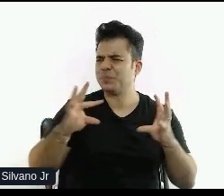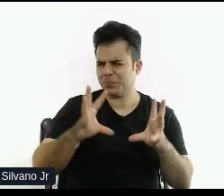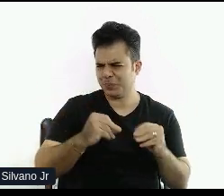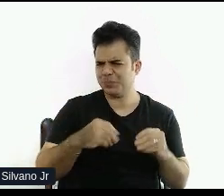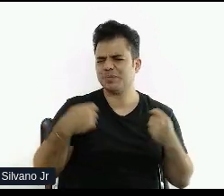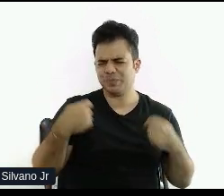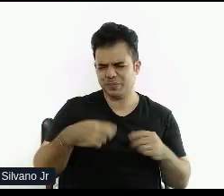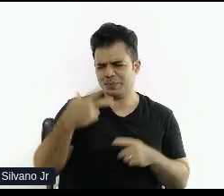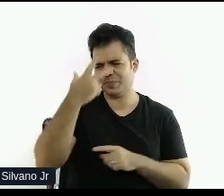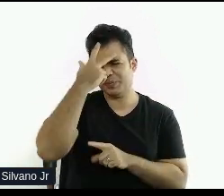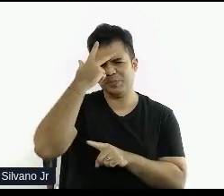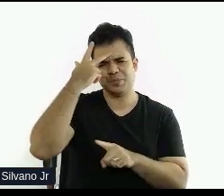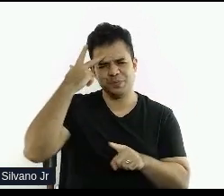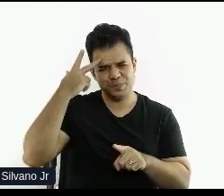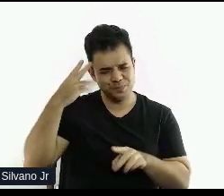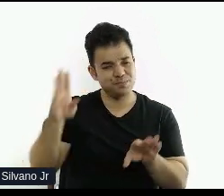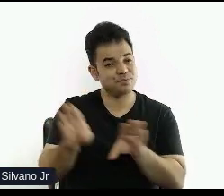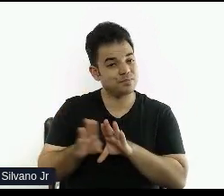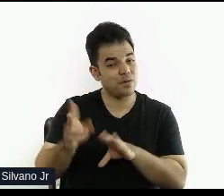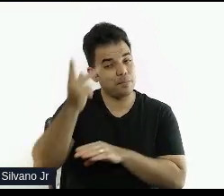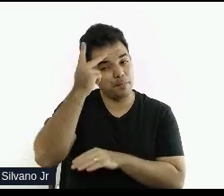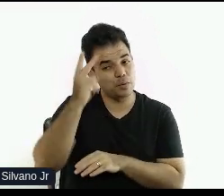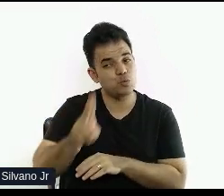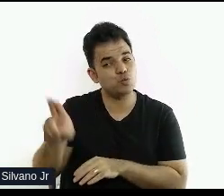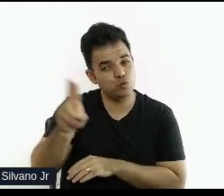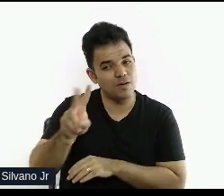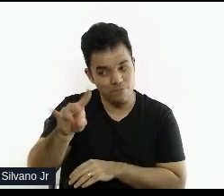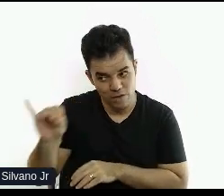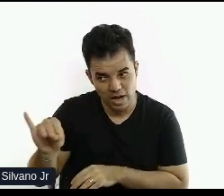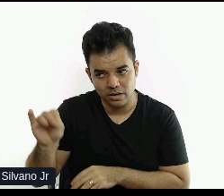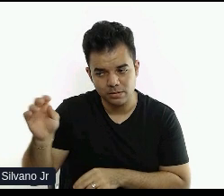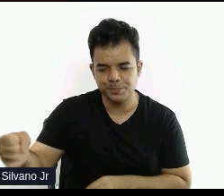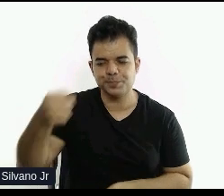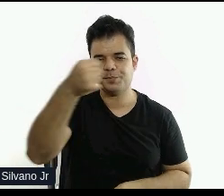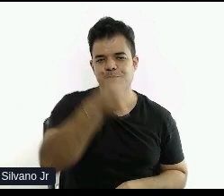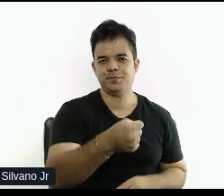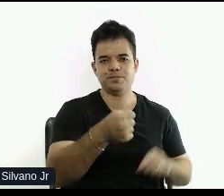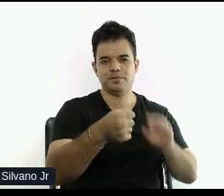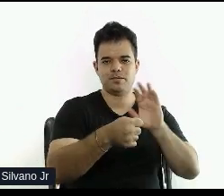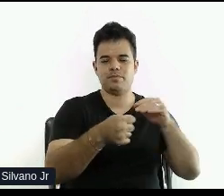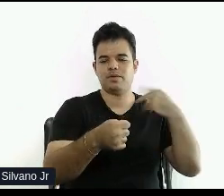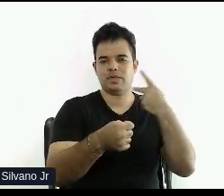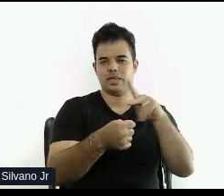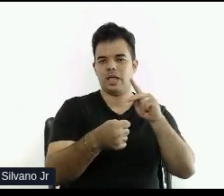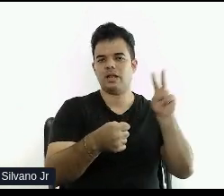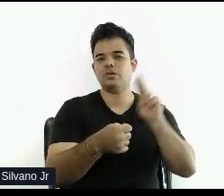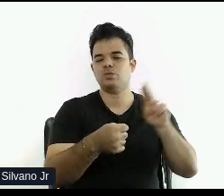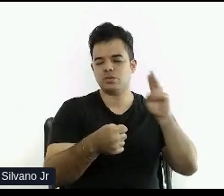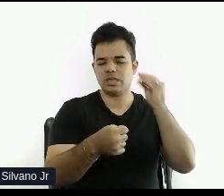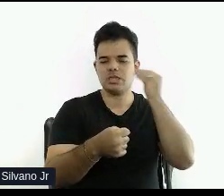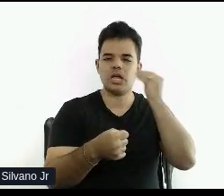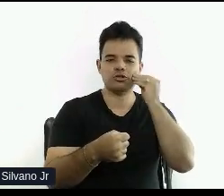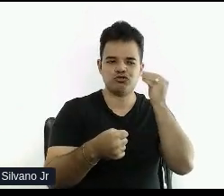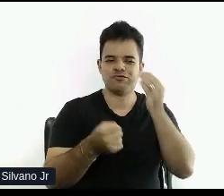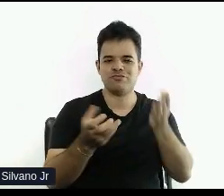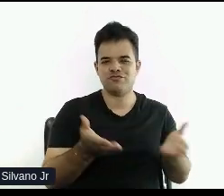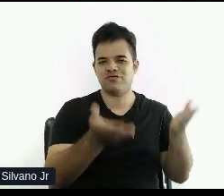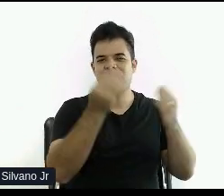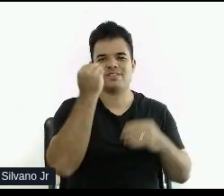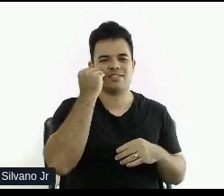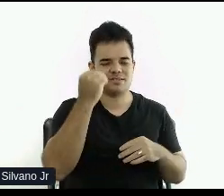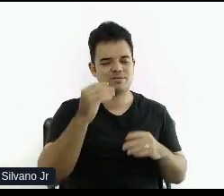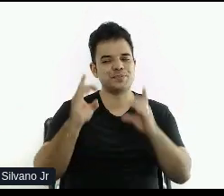com pessoas, principalmente pessoas que vão usar esse recurso. Então, eu falo principalmente de pessoas com deficiência, no final das contas, que vão ser